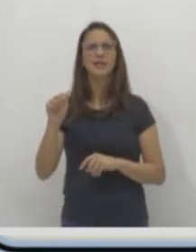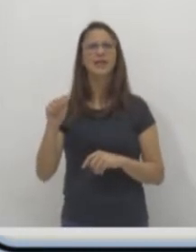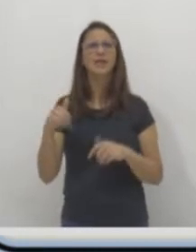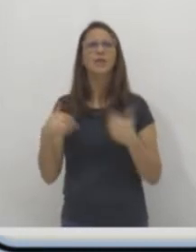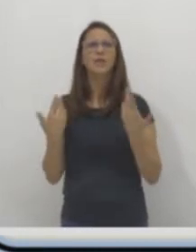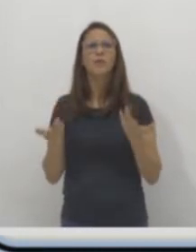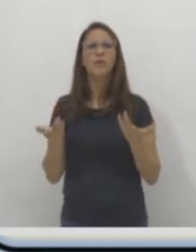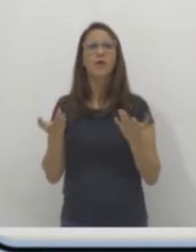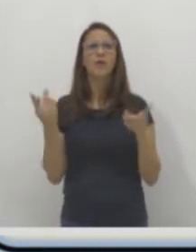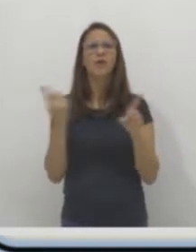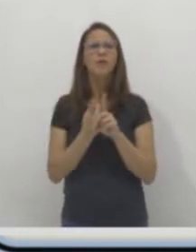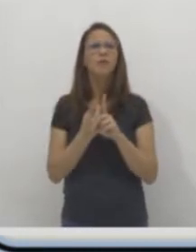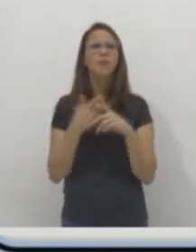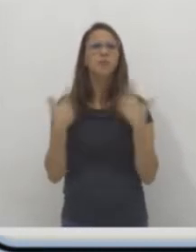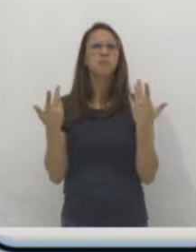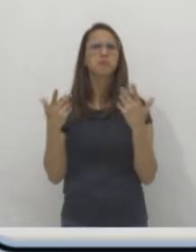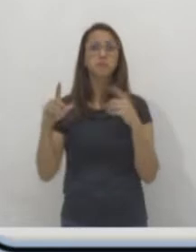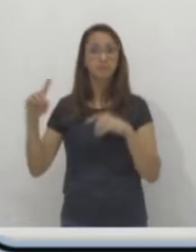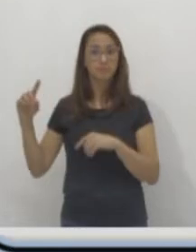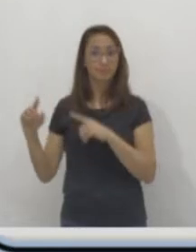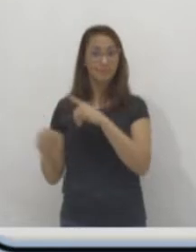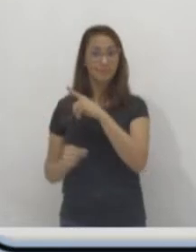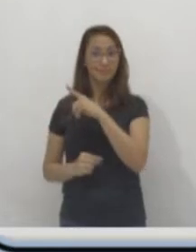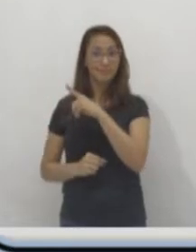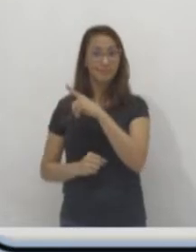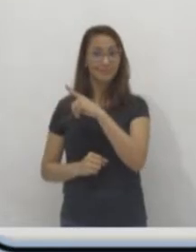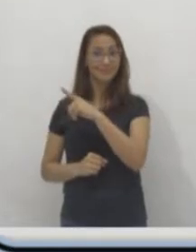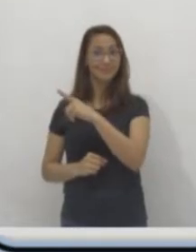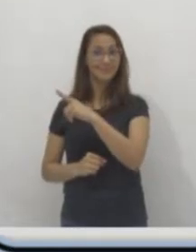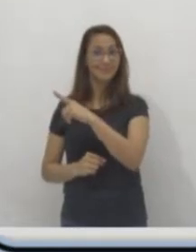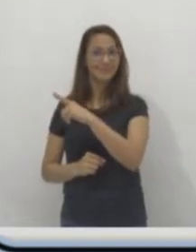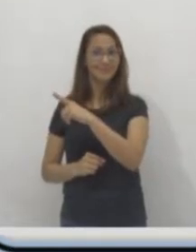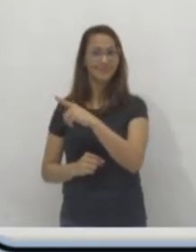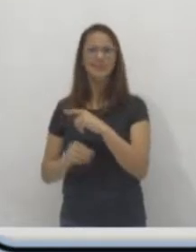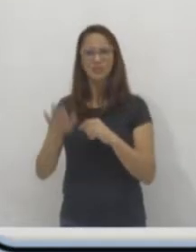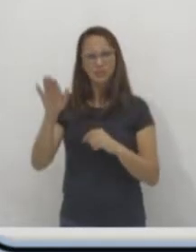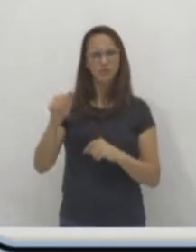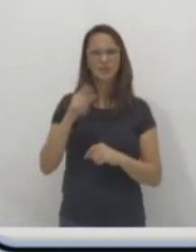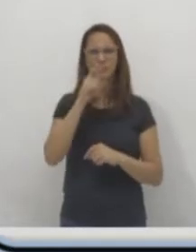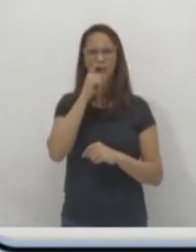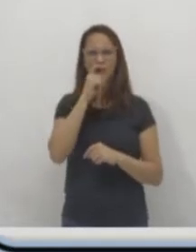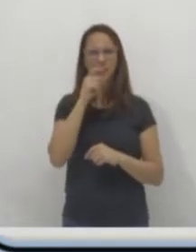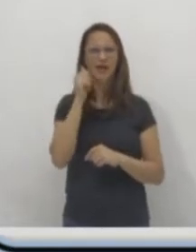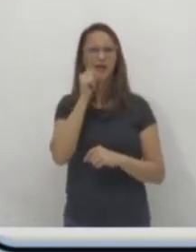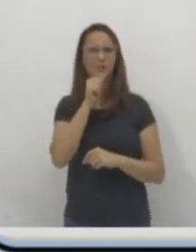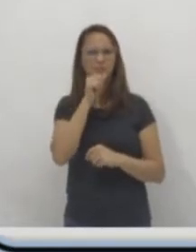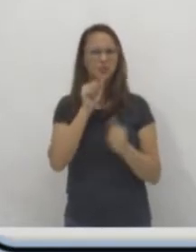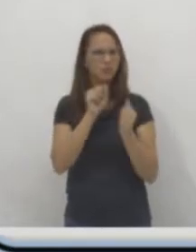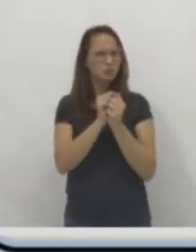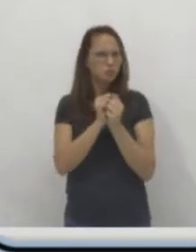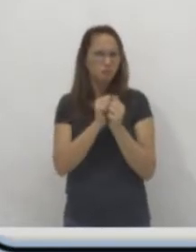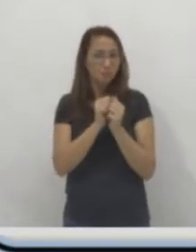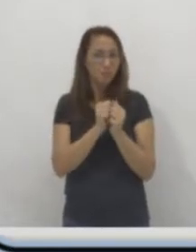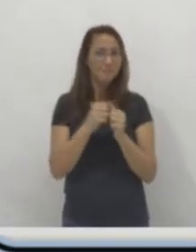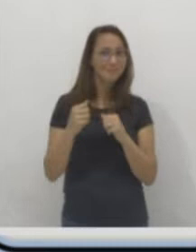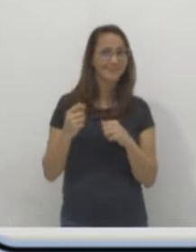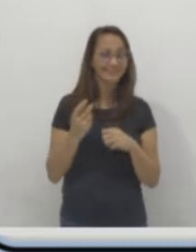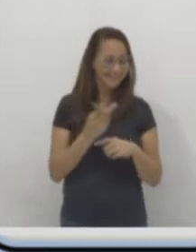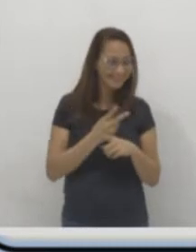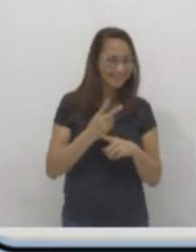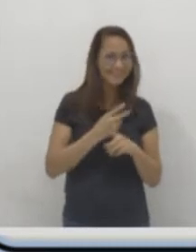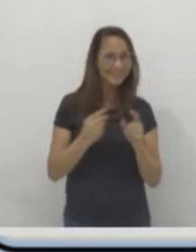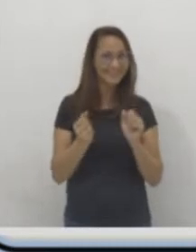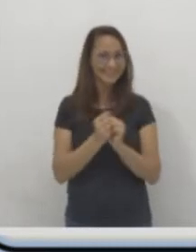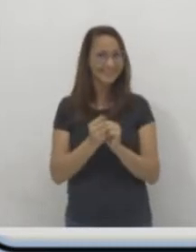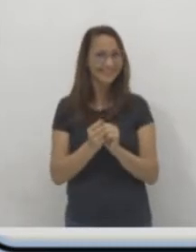papai e para mamãe. Mostra aí onde está escrito lata. Mostra para eles. Papai, mamãe, titio. Quem estiver do seu lado aí, faz aquela alegria, que eu sei que vocês